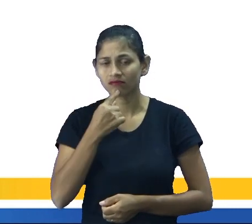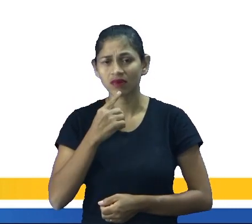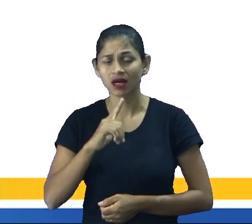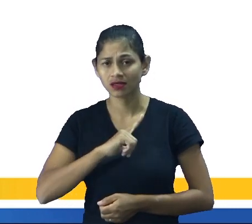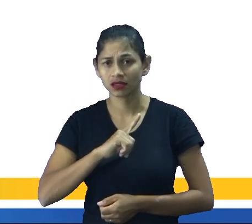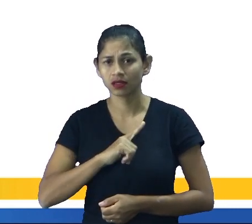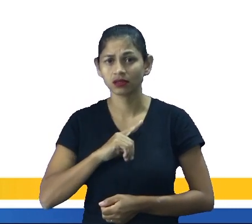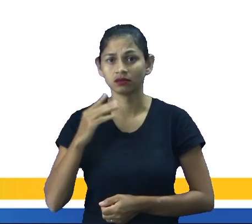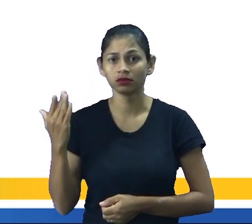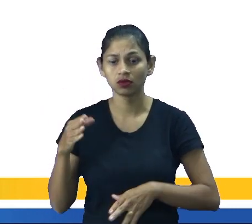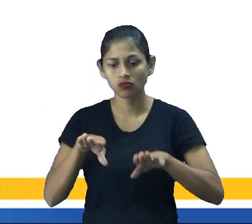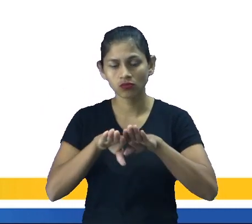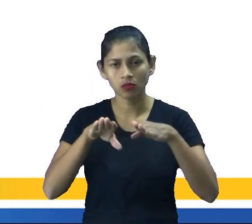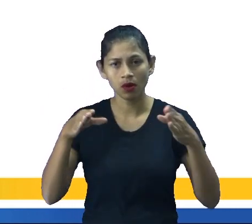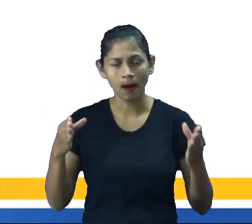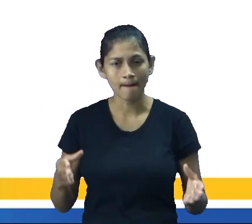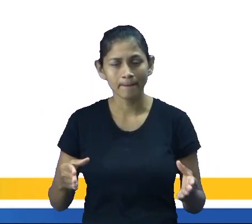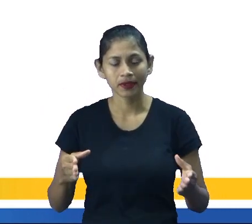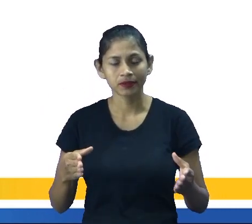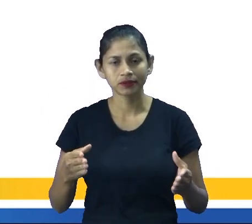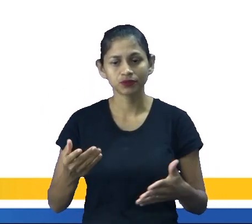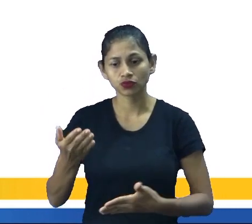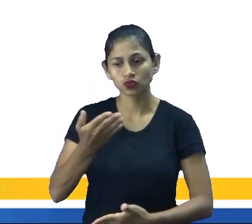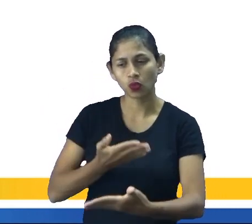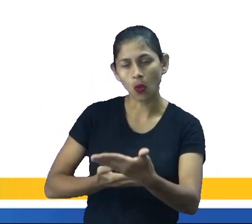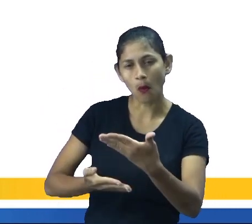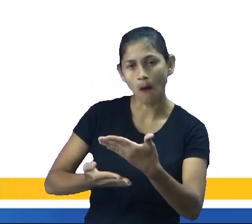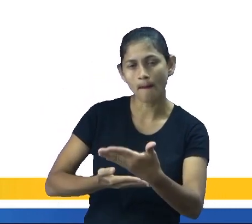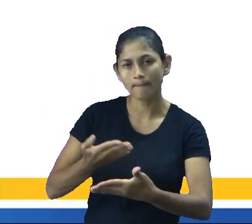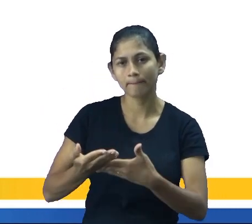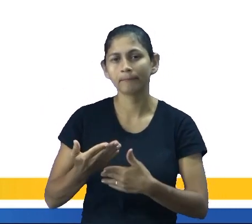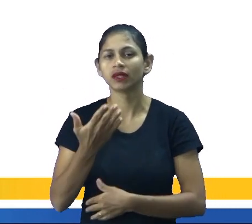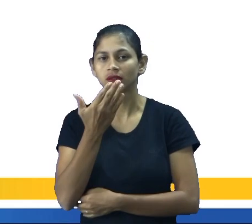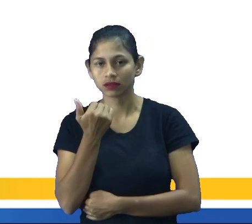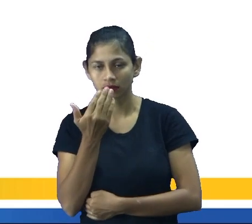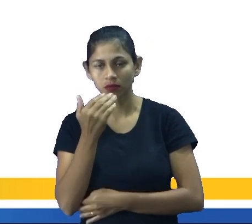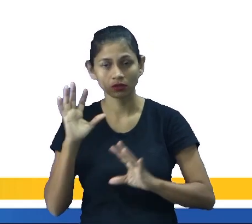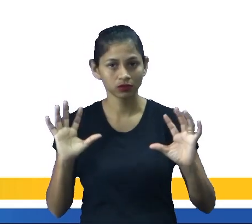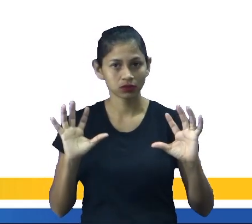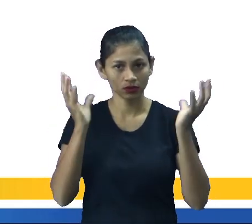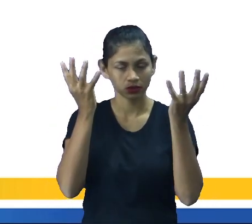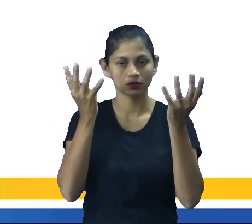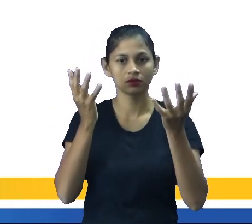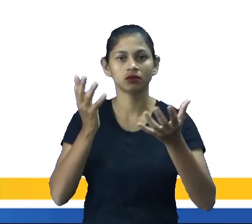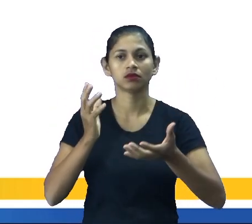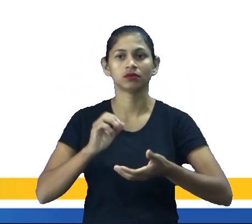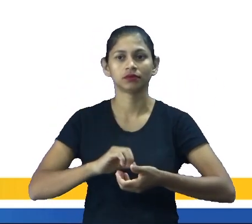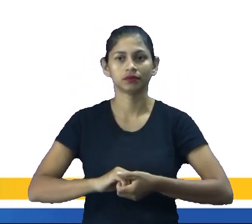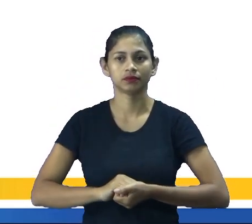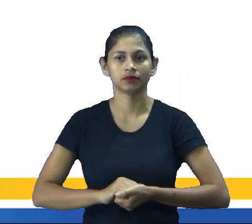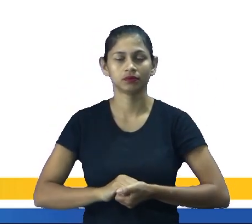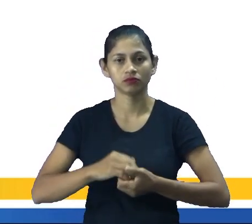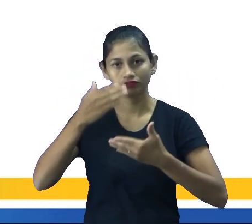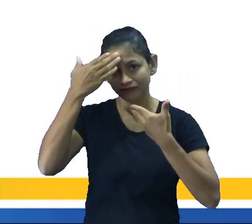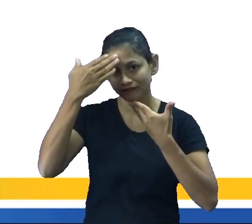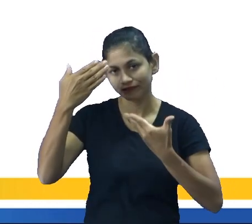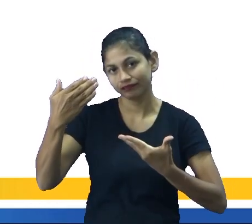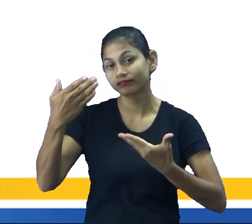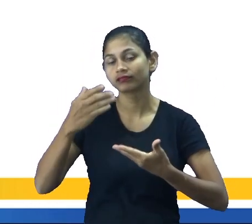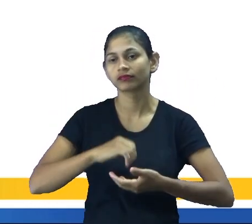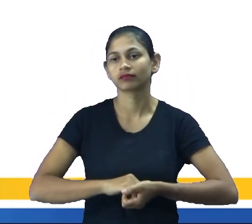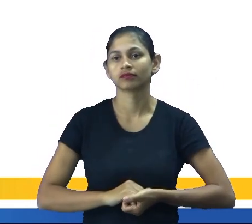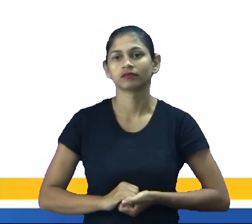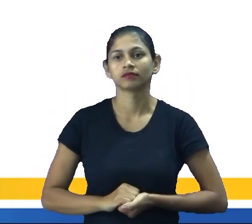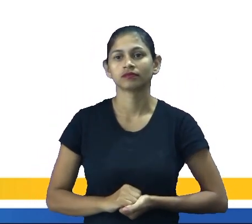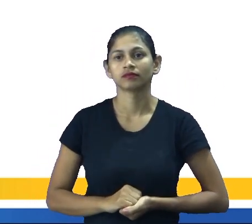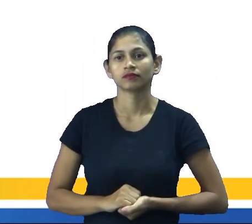compartilham alimentos, né, e celebram essa comemoração aí, de Dia de Ação de Graças.